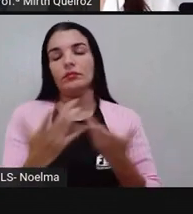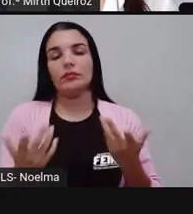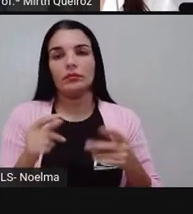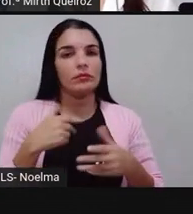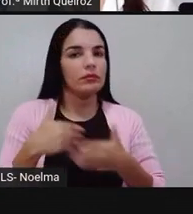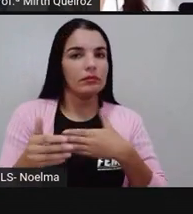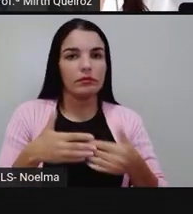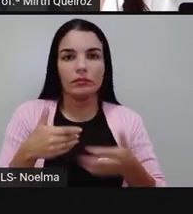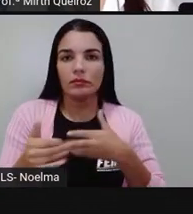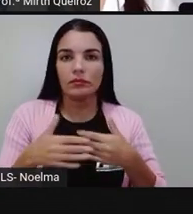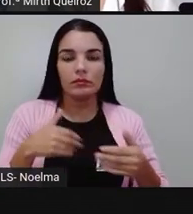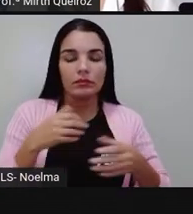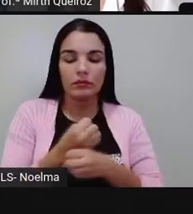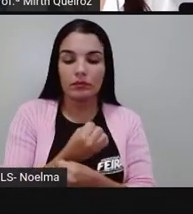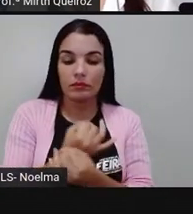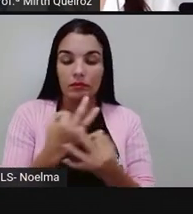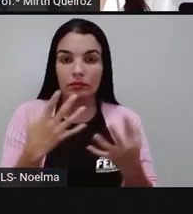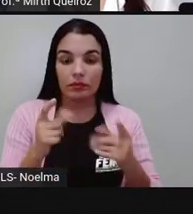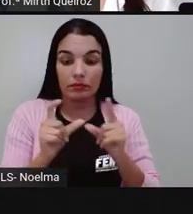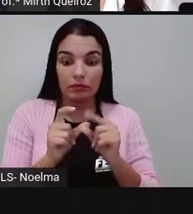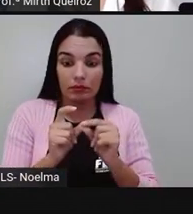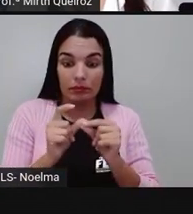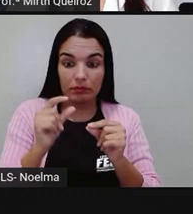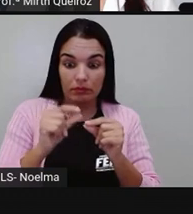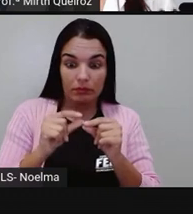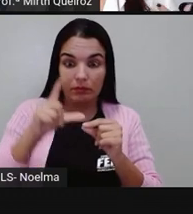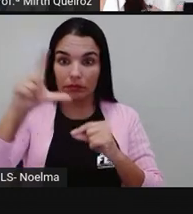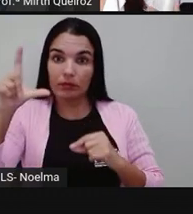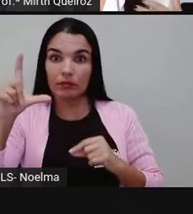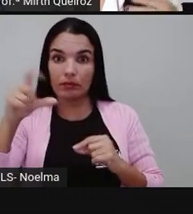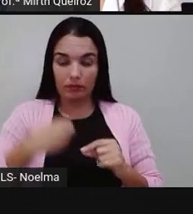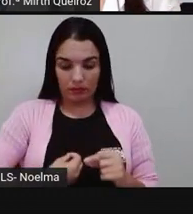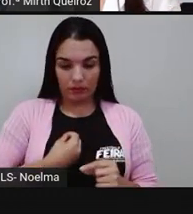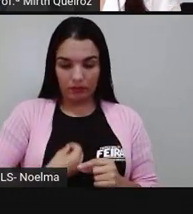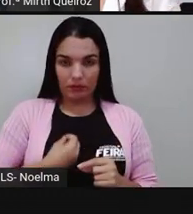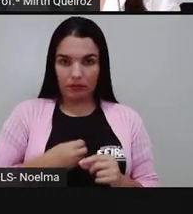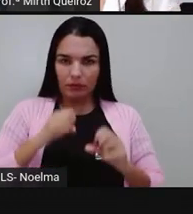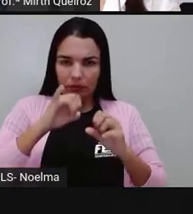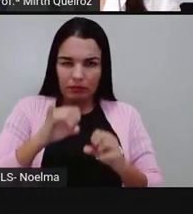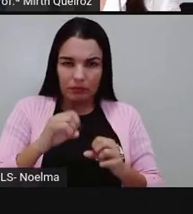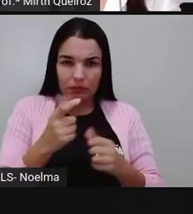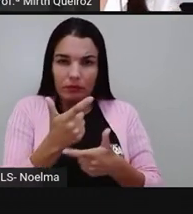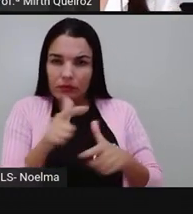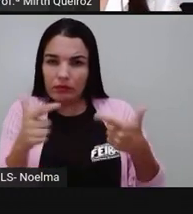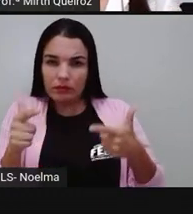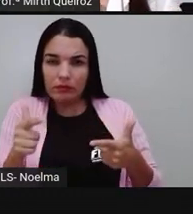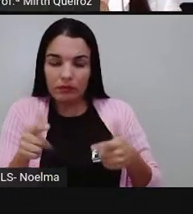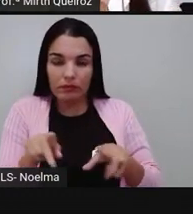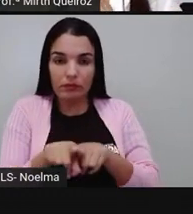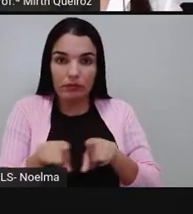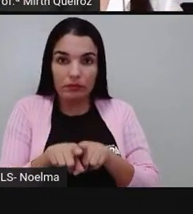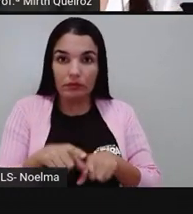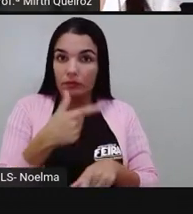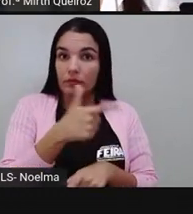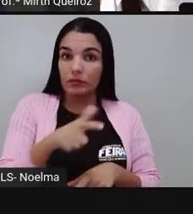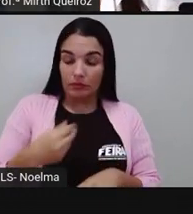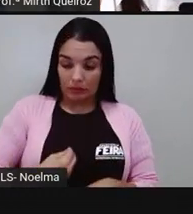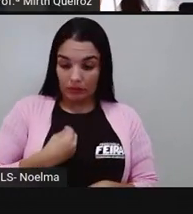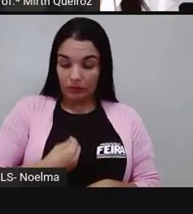qual o tamanho desse ser vivo, ele juntamente com aqueles seres que são